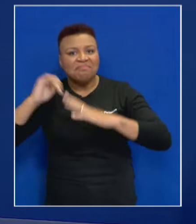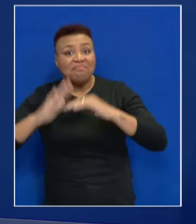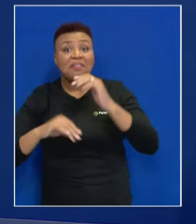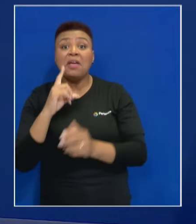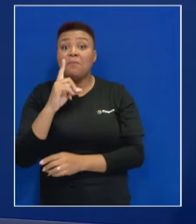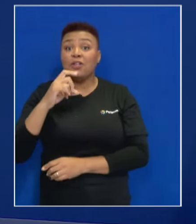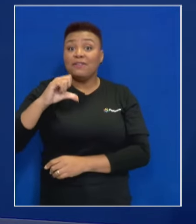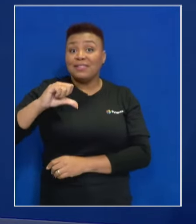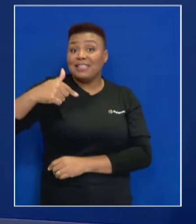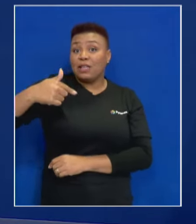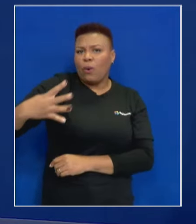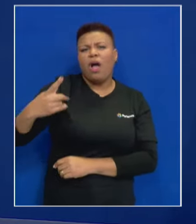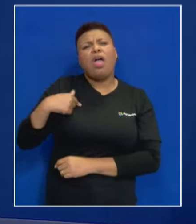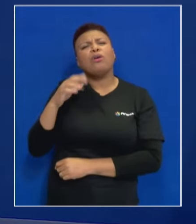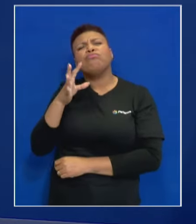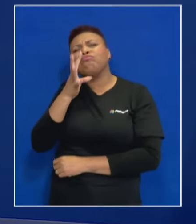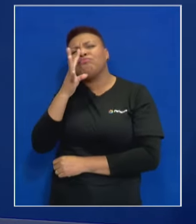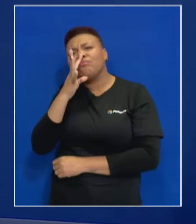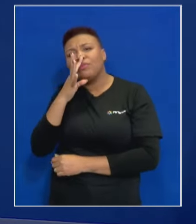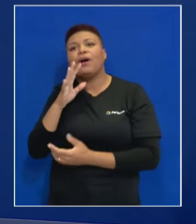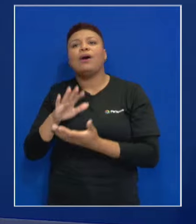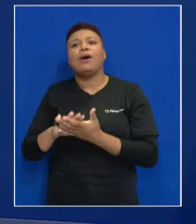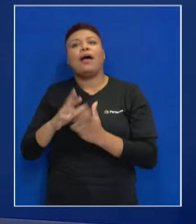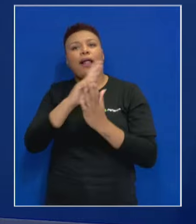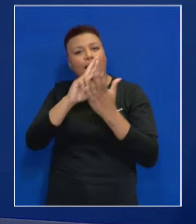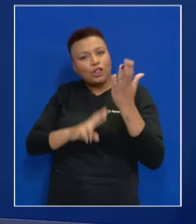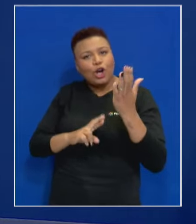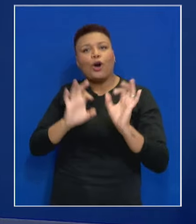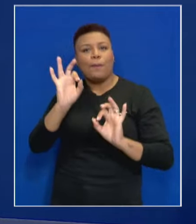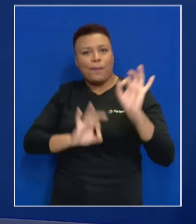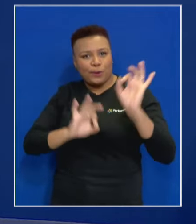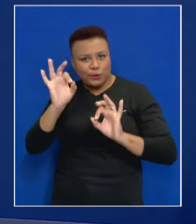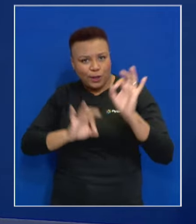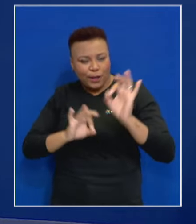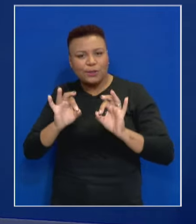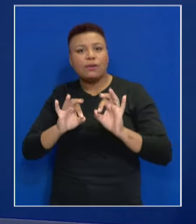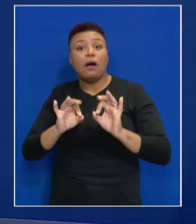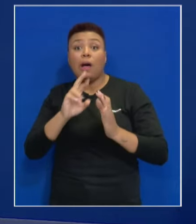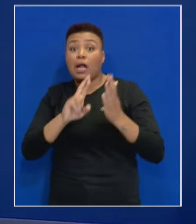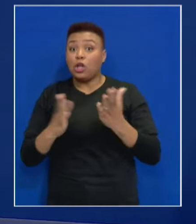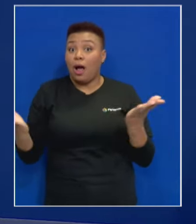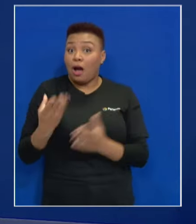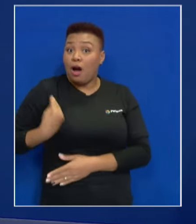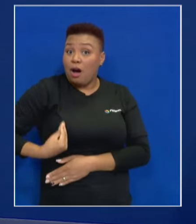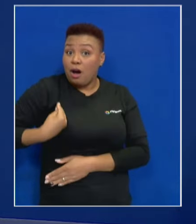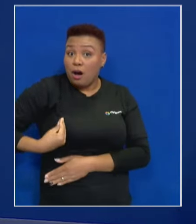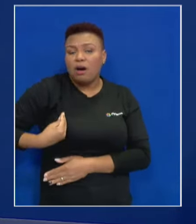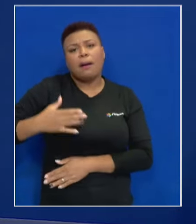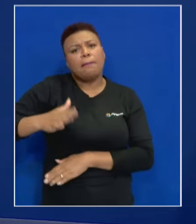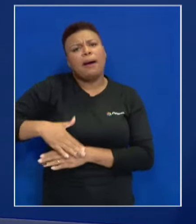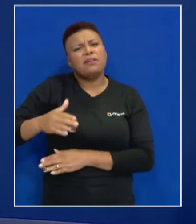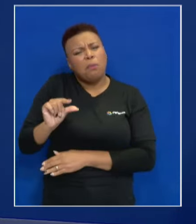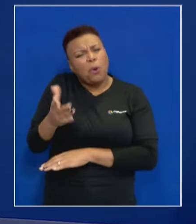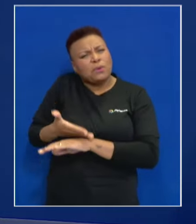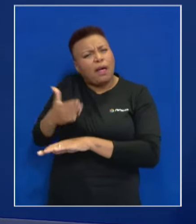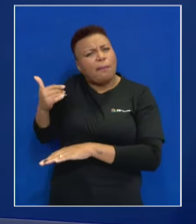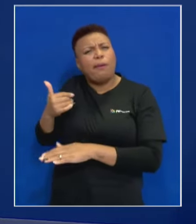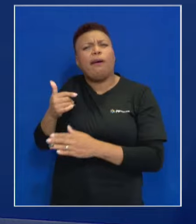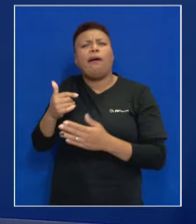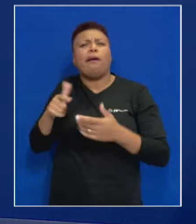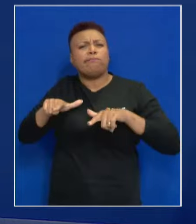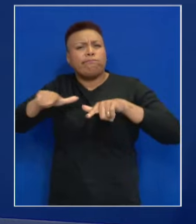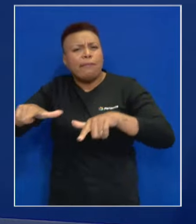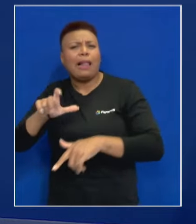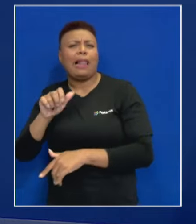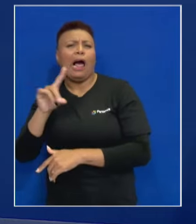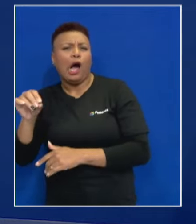1974. E eu estive olhando, desde os relatórios do projeto, aos relatórios atuais e mais recentes de laudos, dos diques,